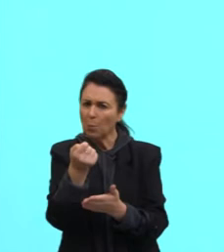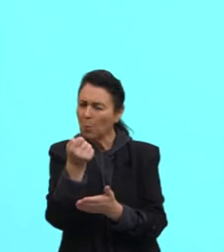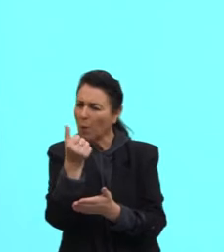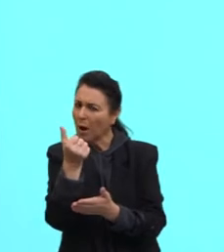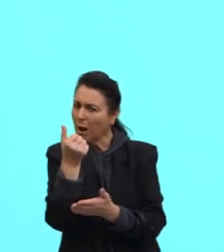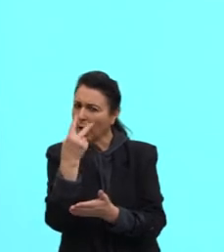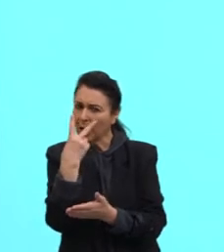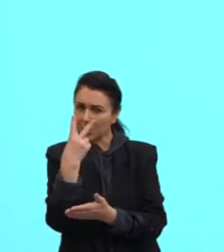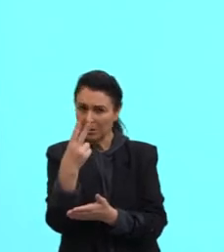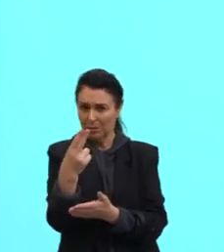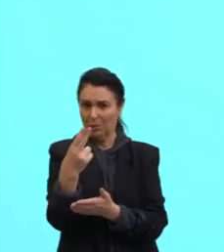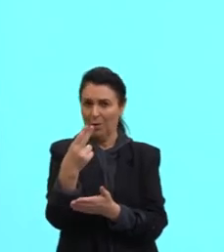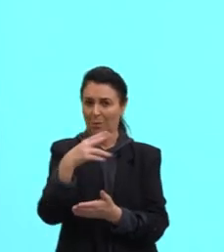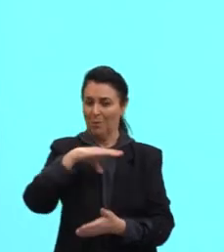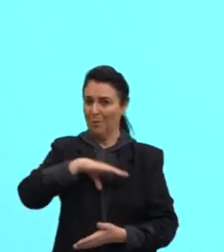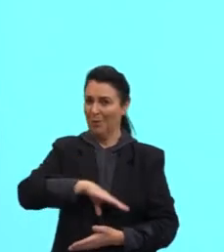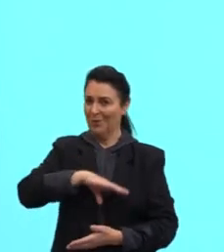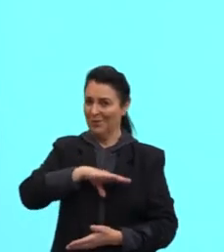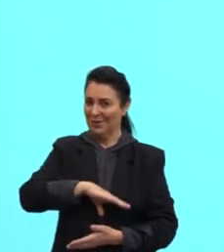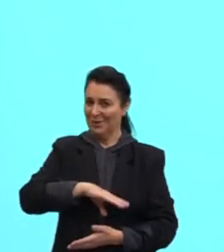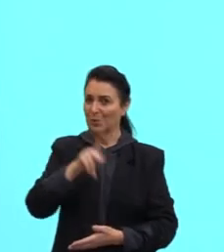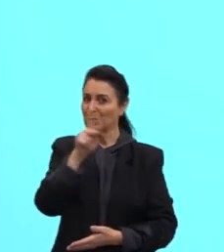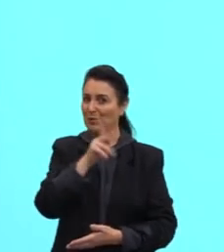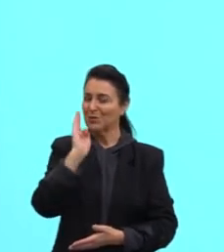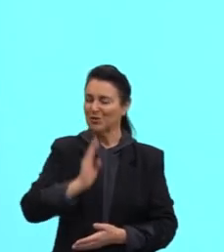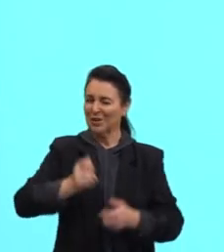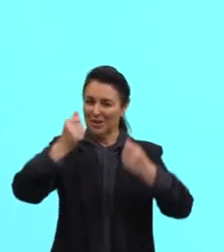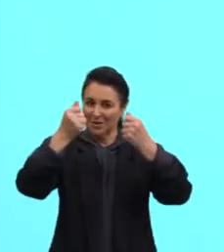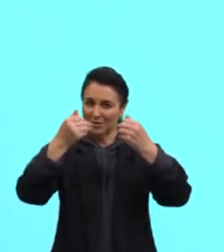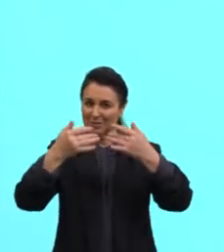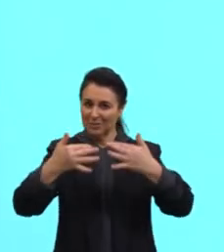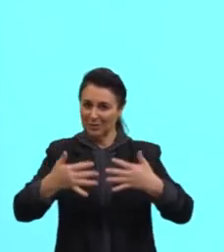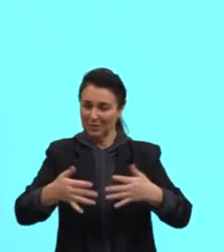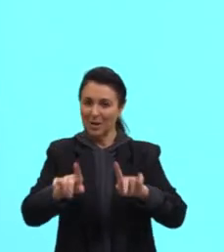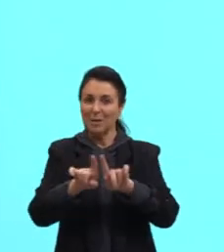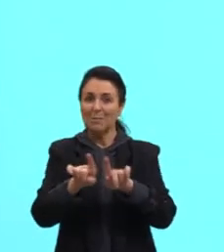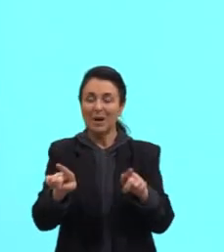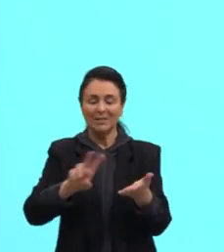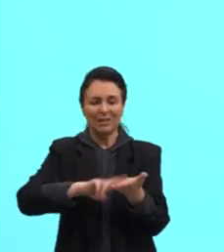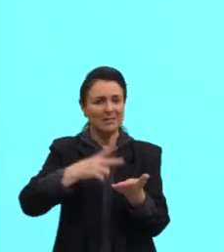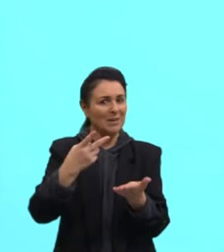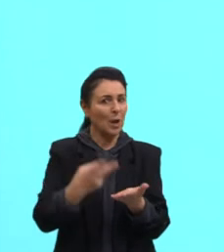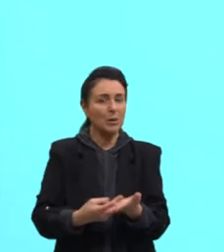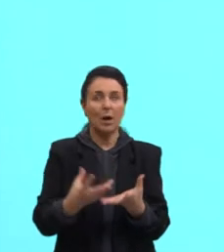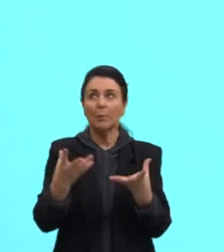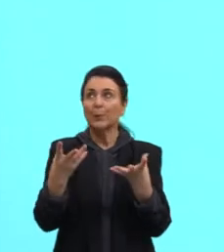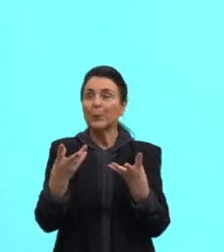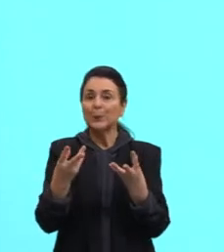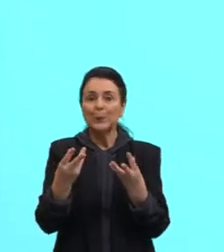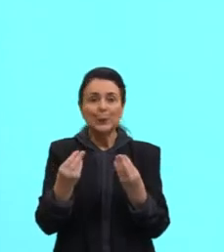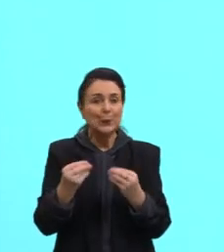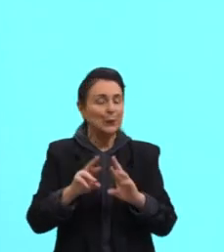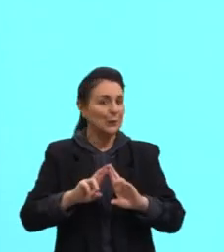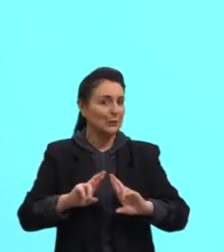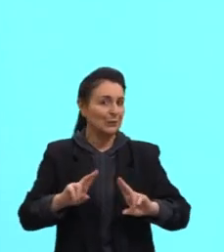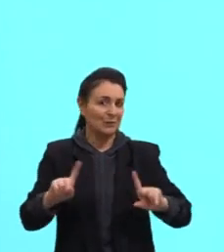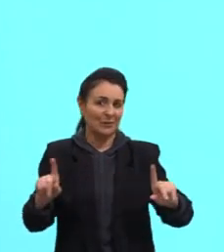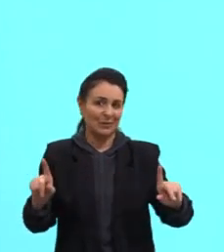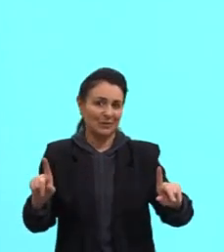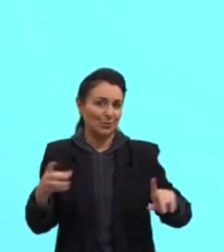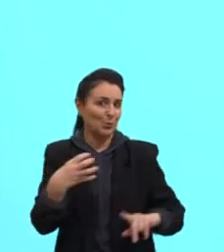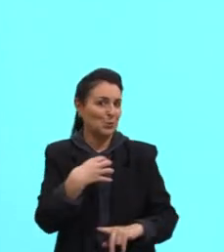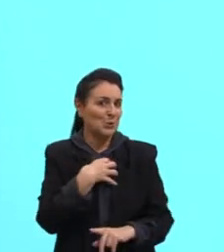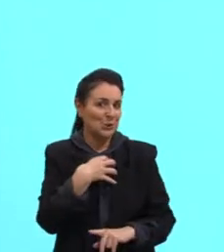determinadas palavras do português. Aquilo que eu havia comentado com vocês. Certo? Mas a tradução é totalmente diferente. O significado é totalmente